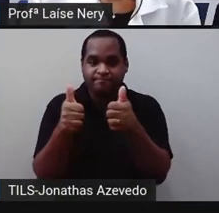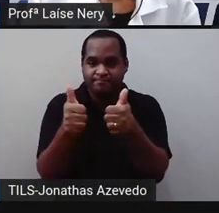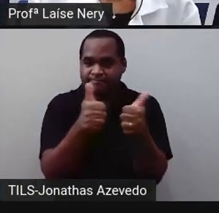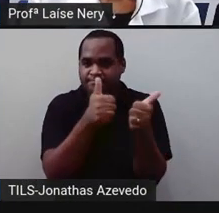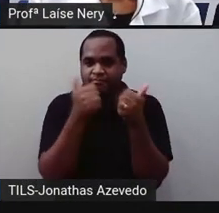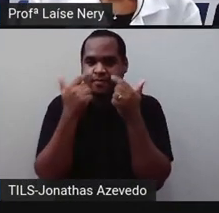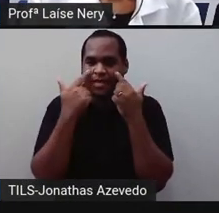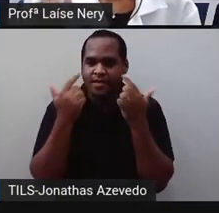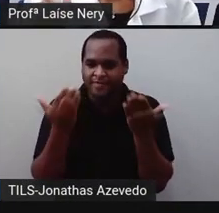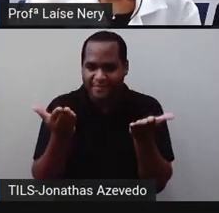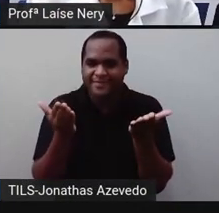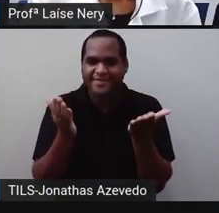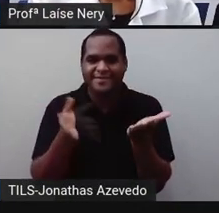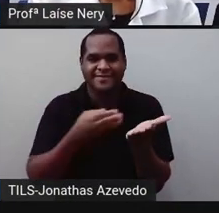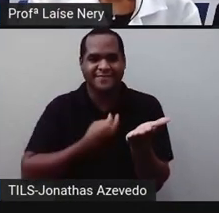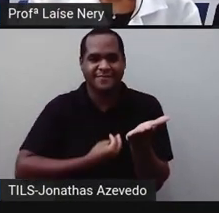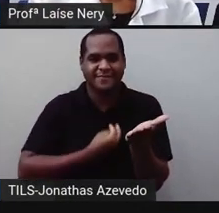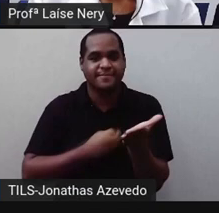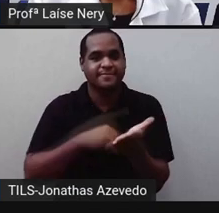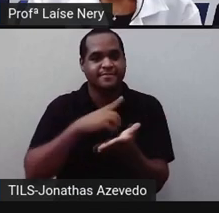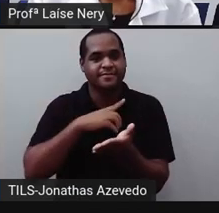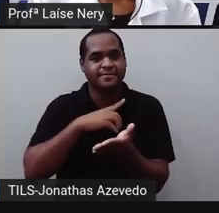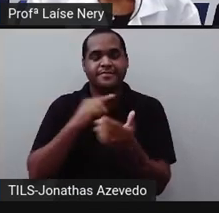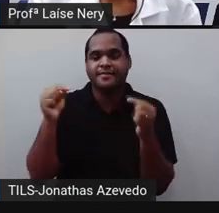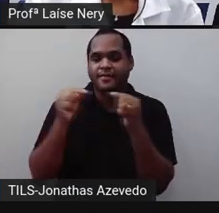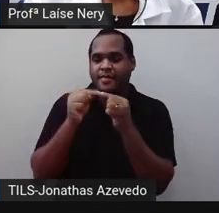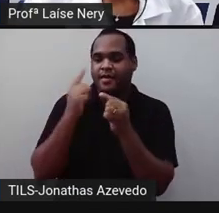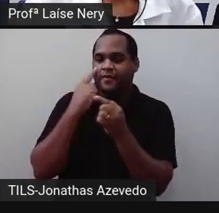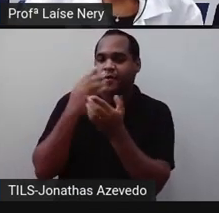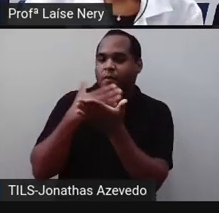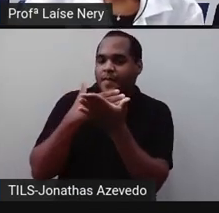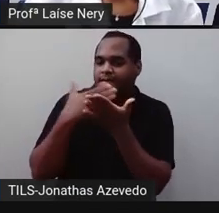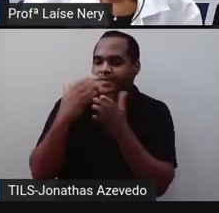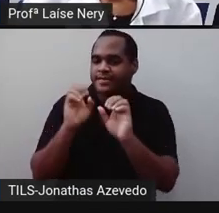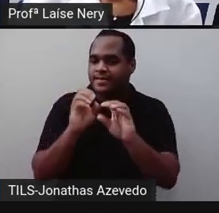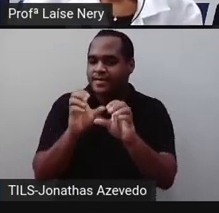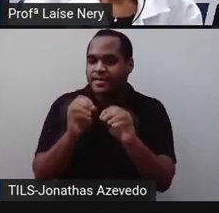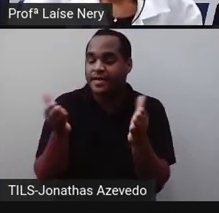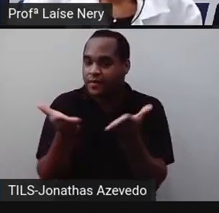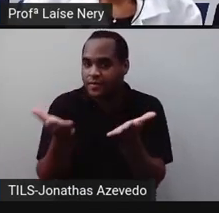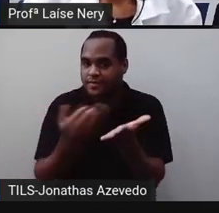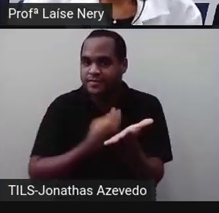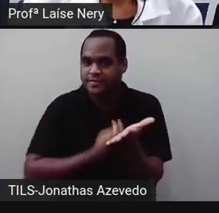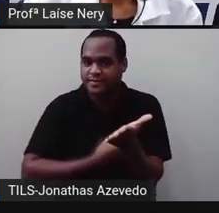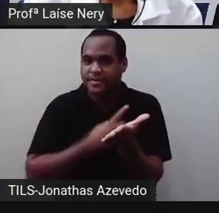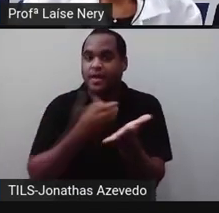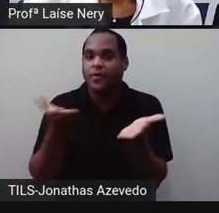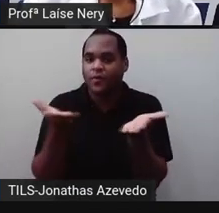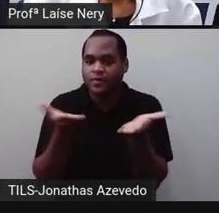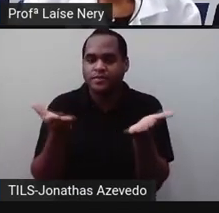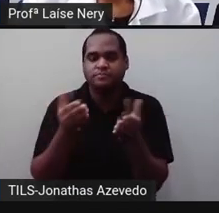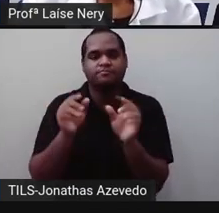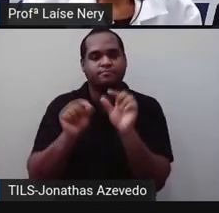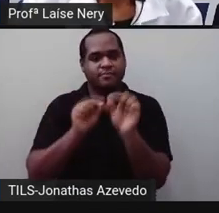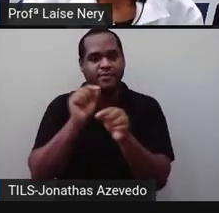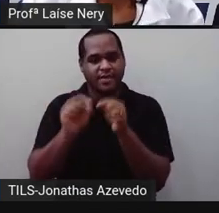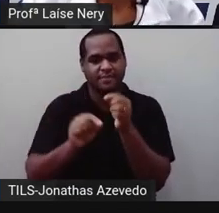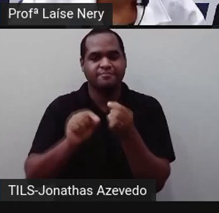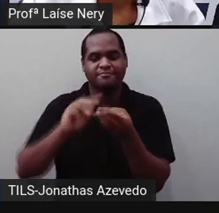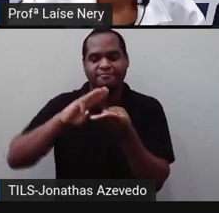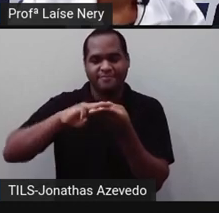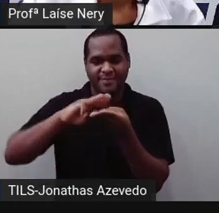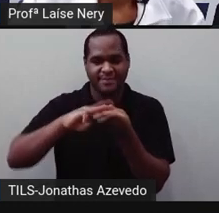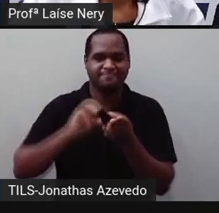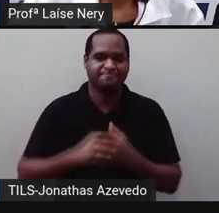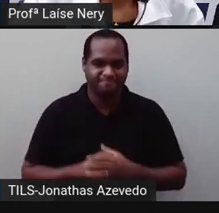tudo pronto, nós vamos começar a nossa aula agora. A nossa aula de hoje é a aula de matemática